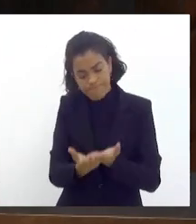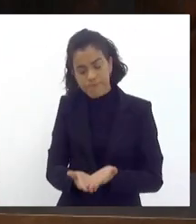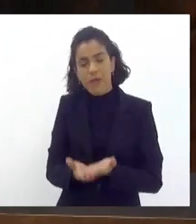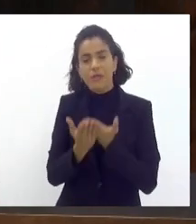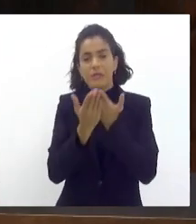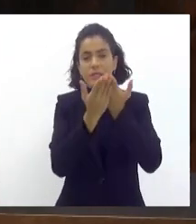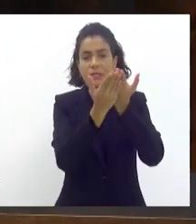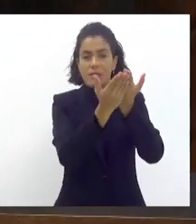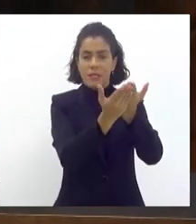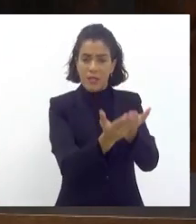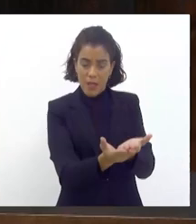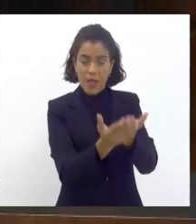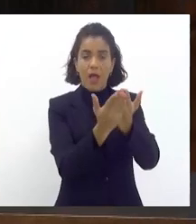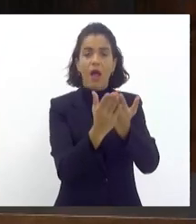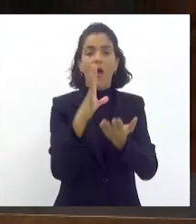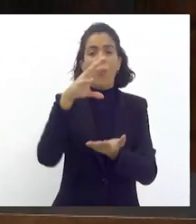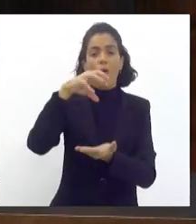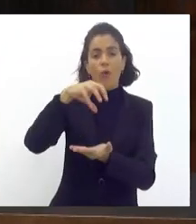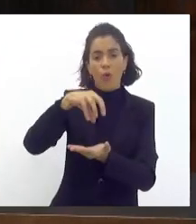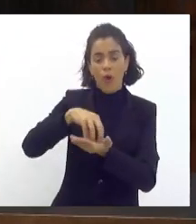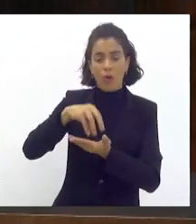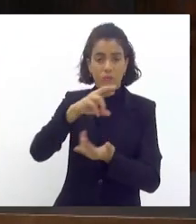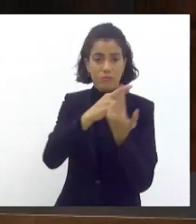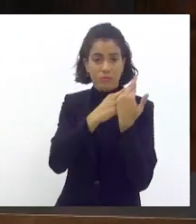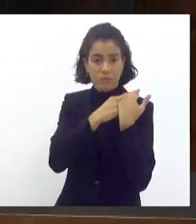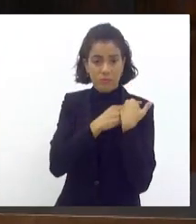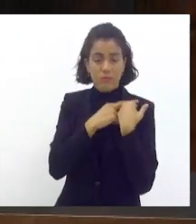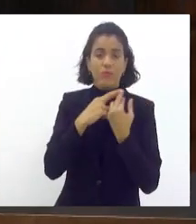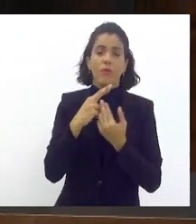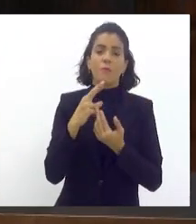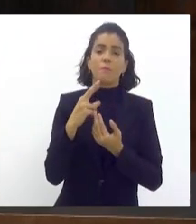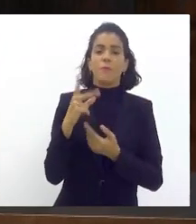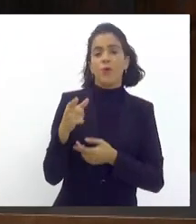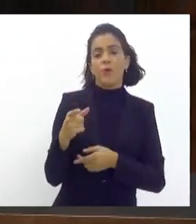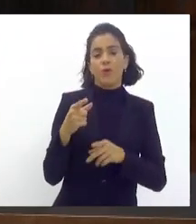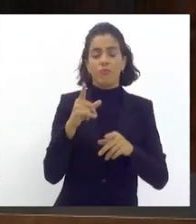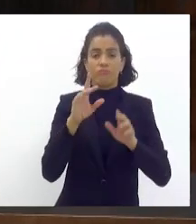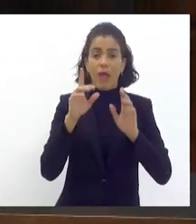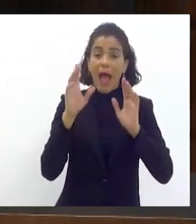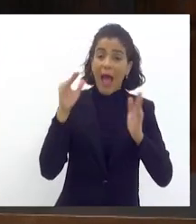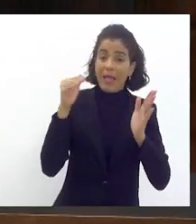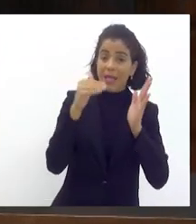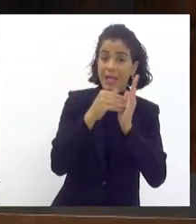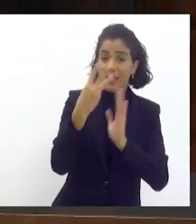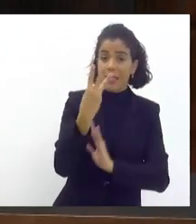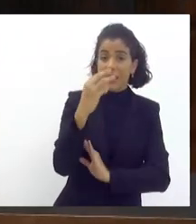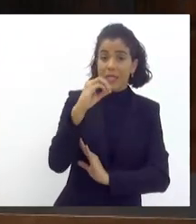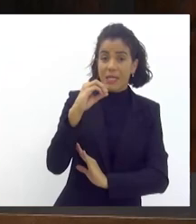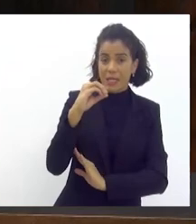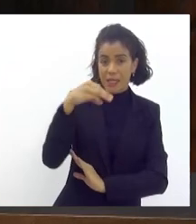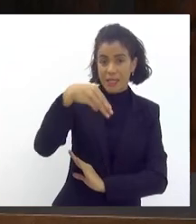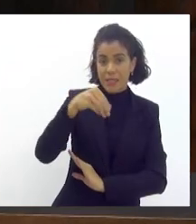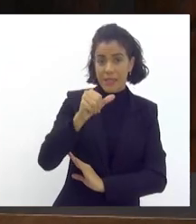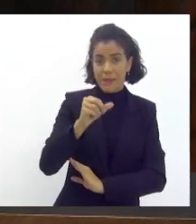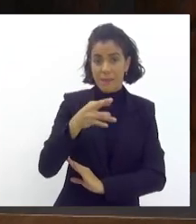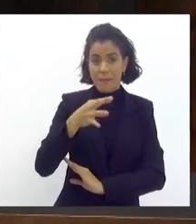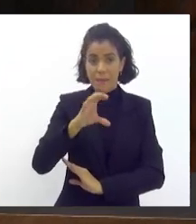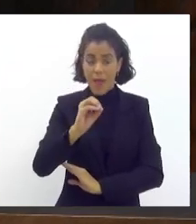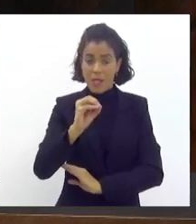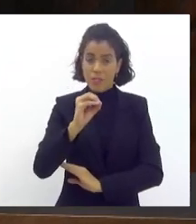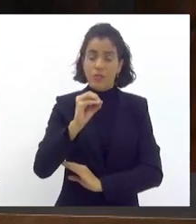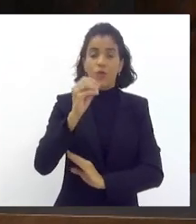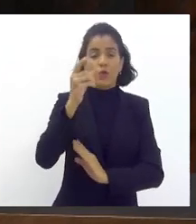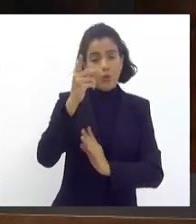escolas de samba ao órgão estadual responsável pelo fomento até 30 de março do ano subsequente ao